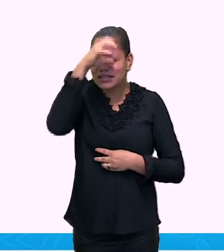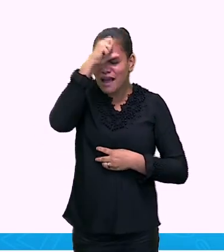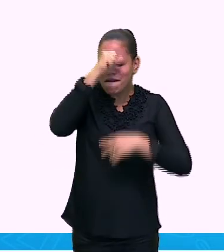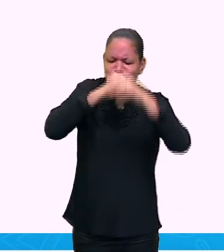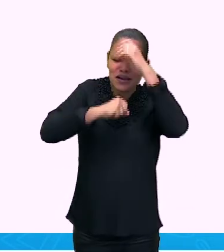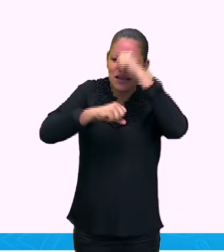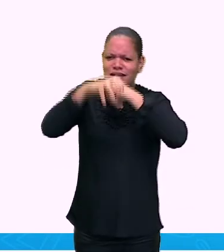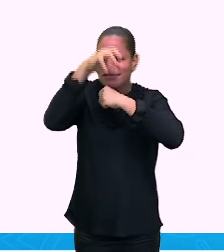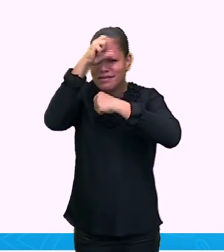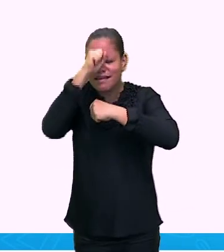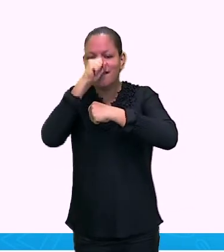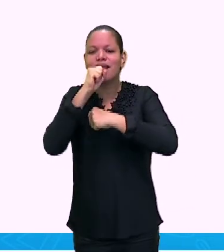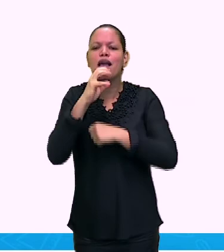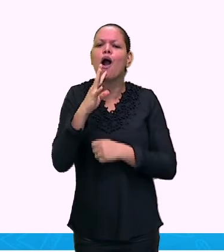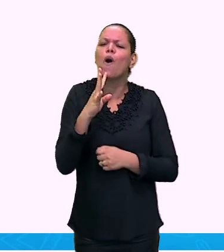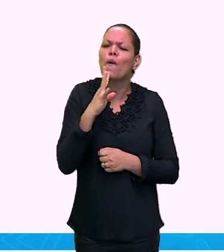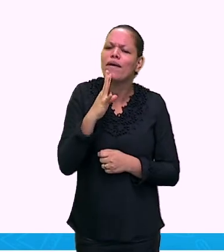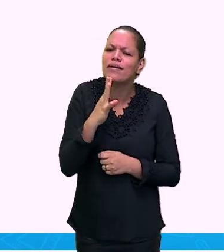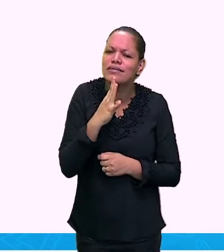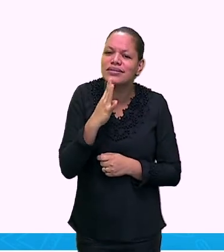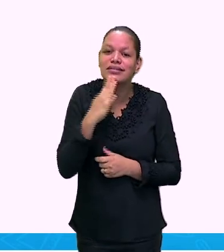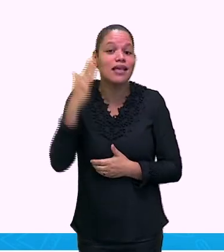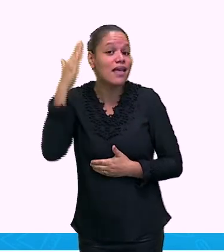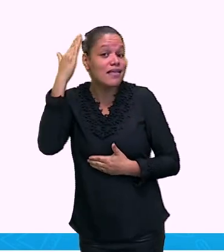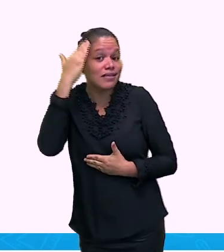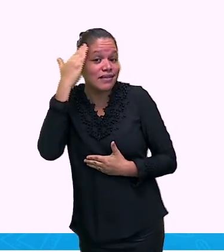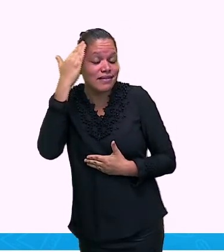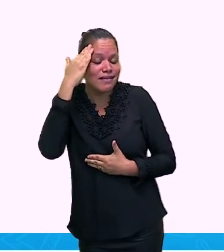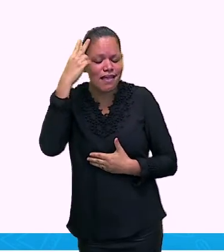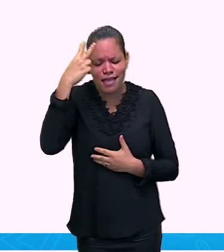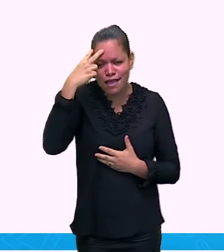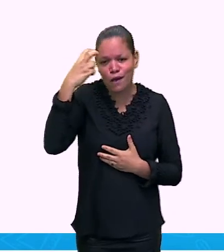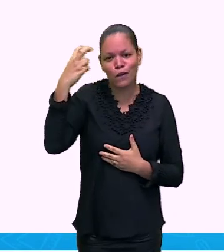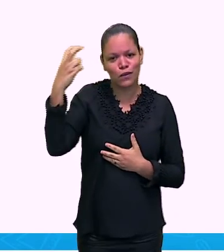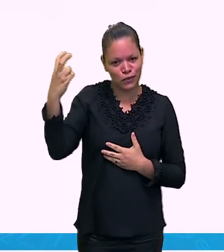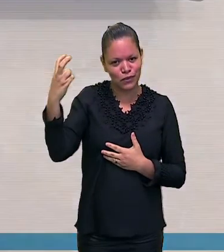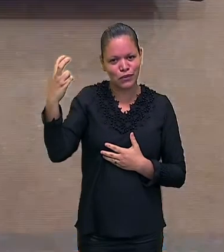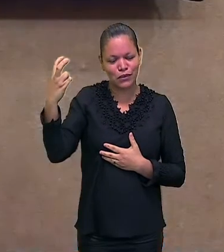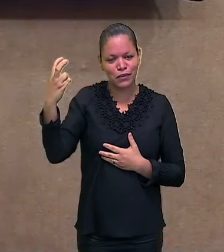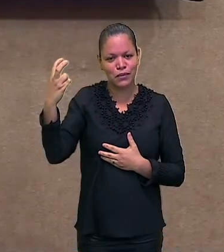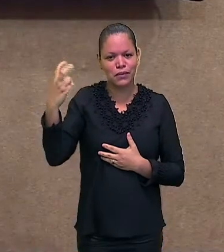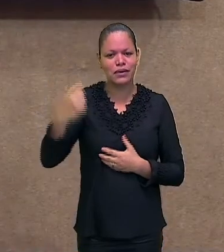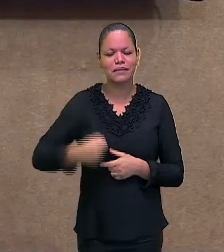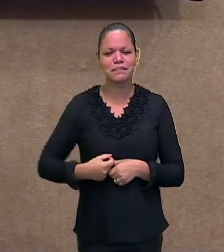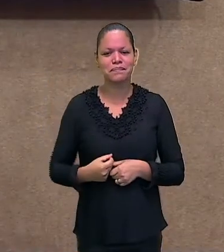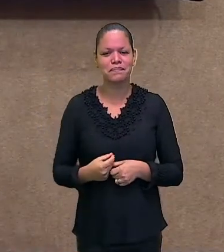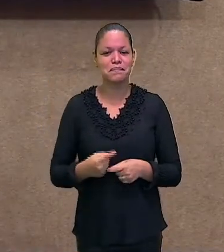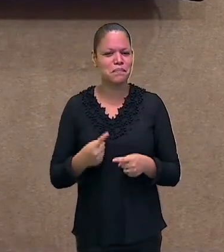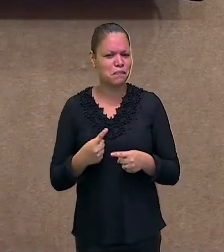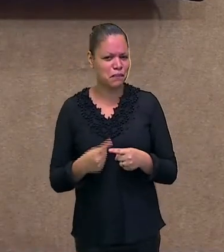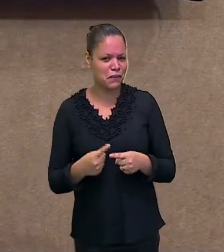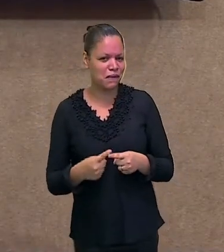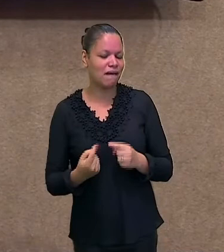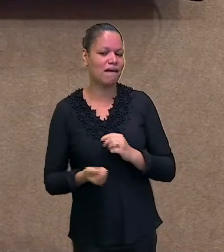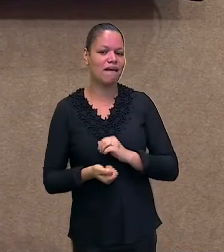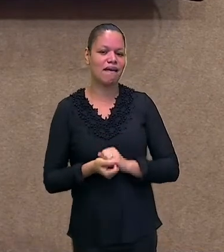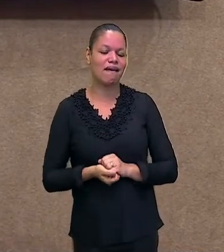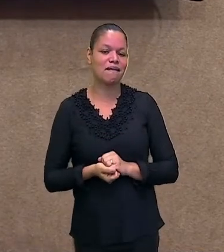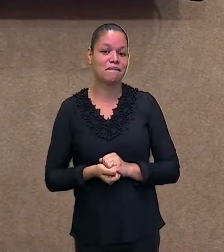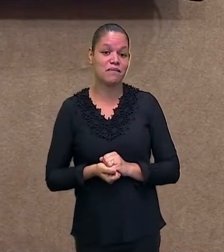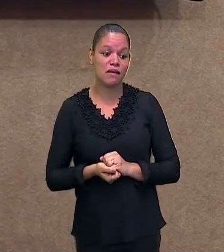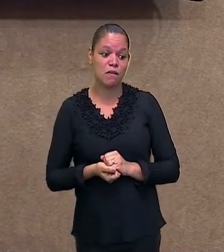história, saber da nossa cultura. Isso é muito curioso. Quando nós estávamos planejando essa aula,